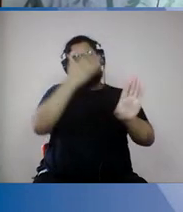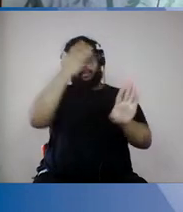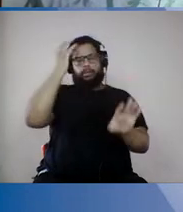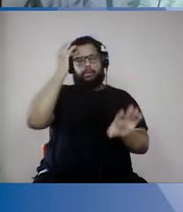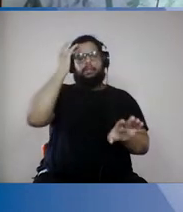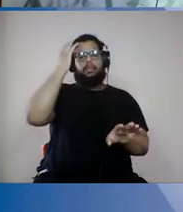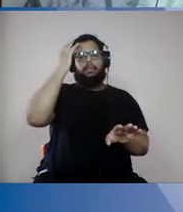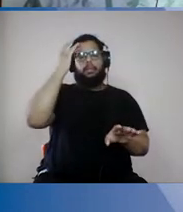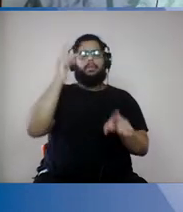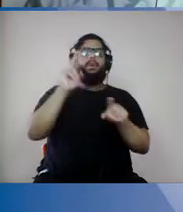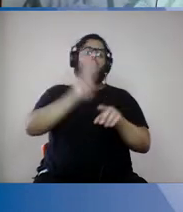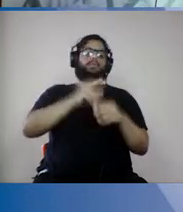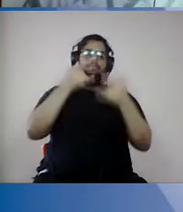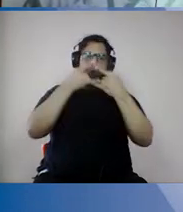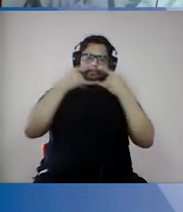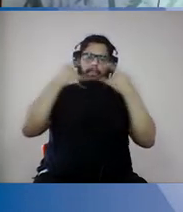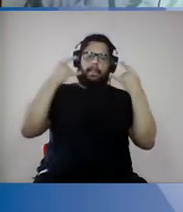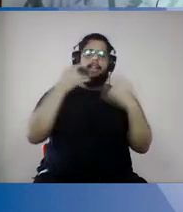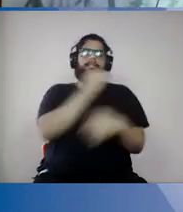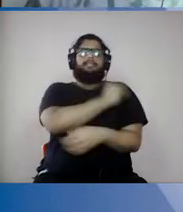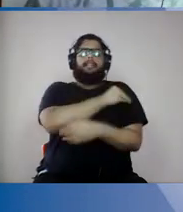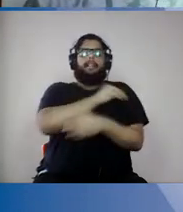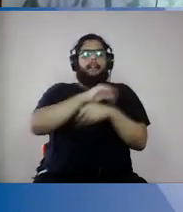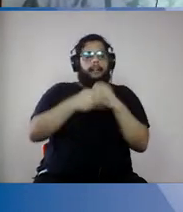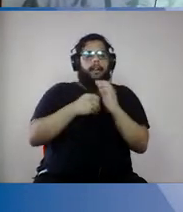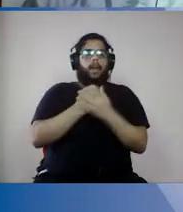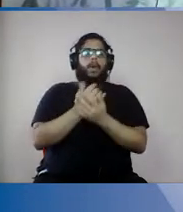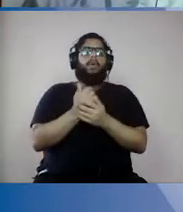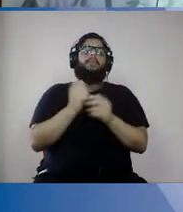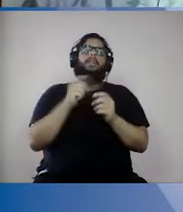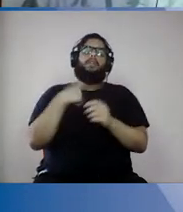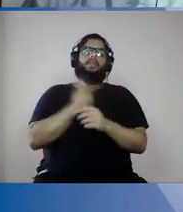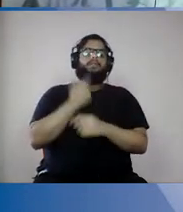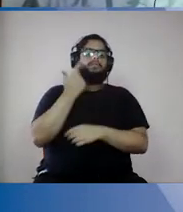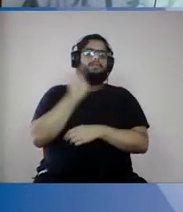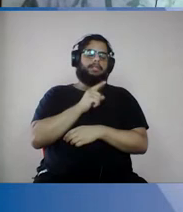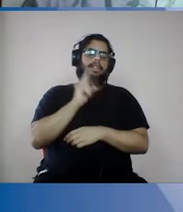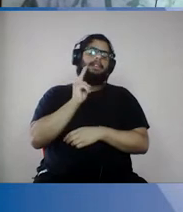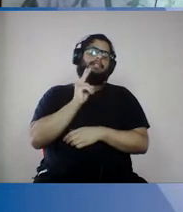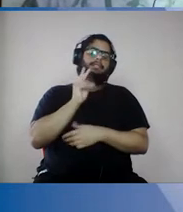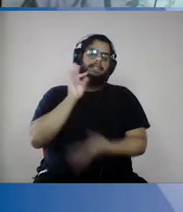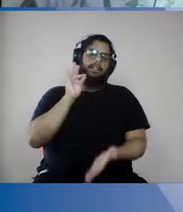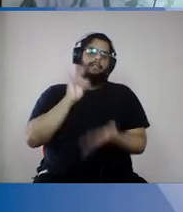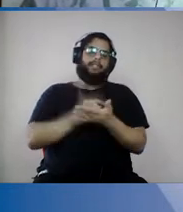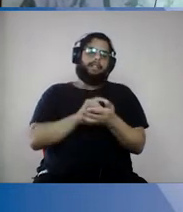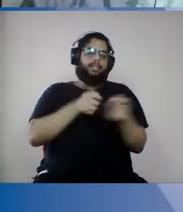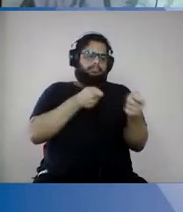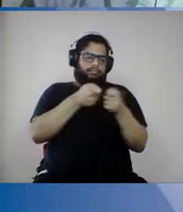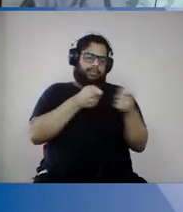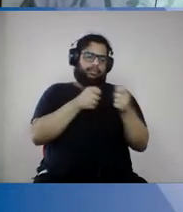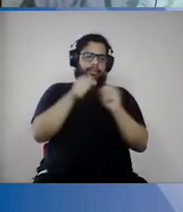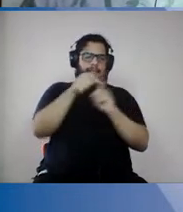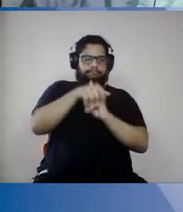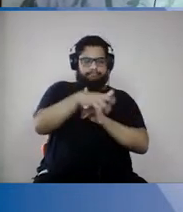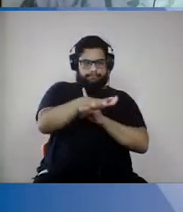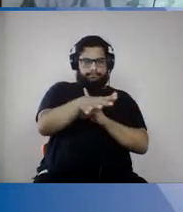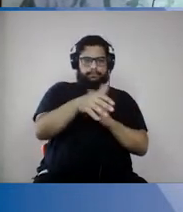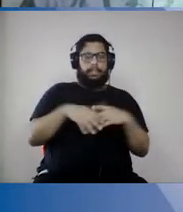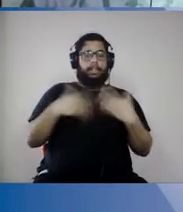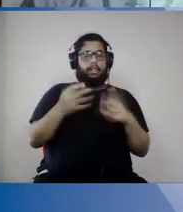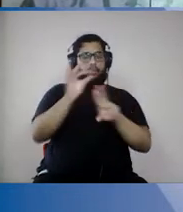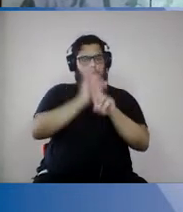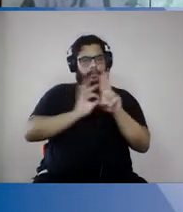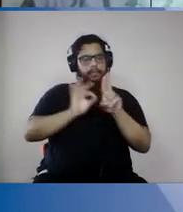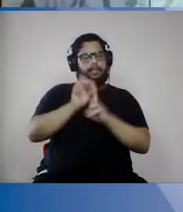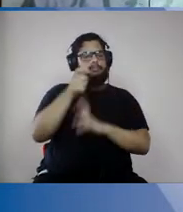pessoas, no uso de máscara, para que a gente possa, de fato, conter essa transmissão comunitária. Então, a UFSCar está